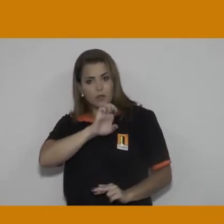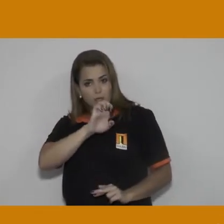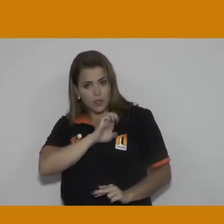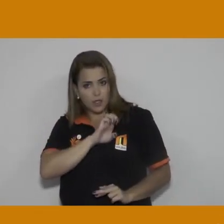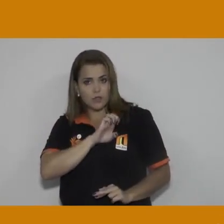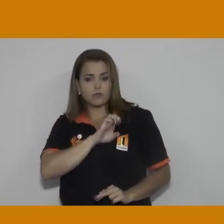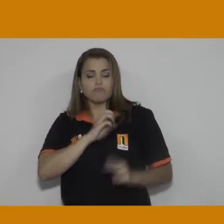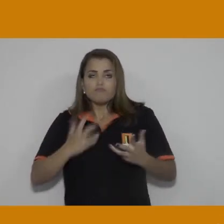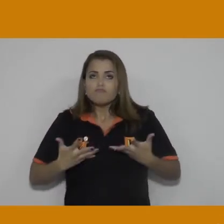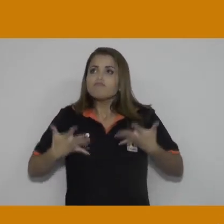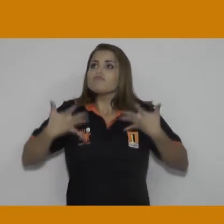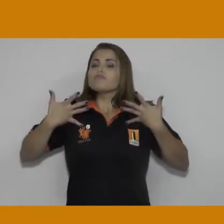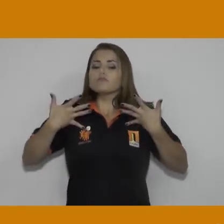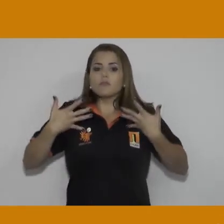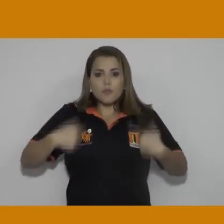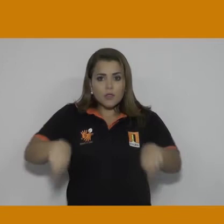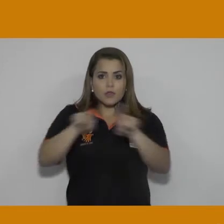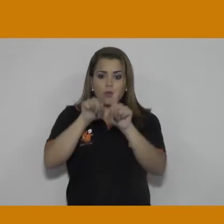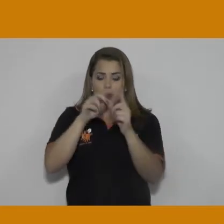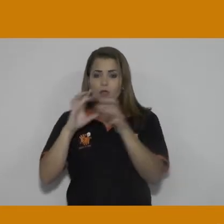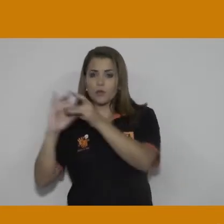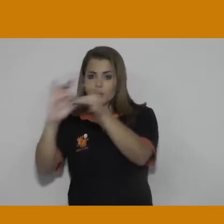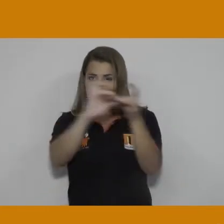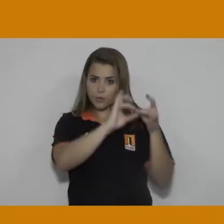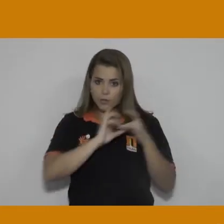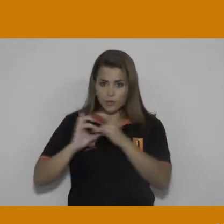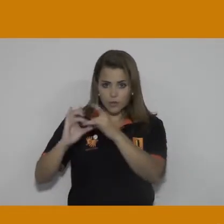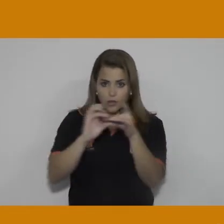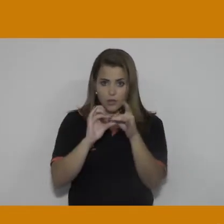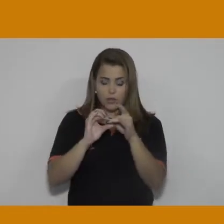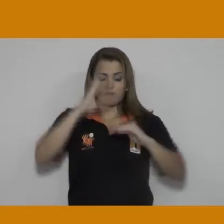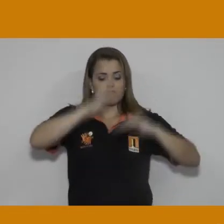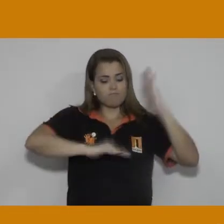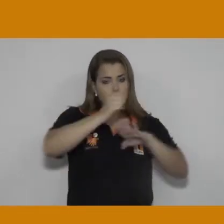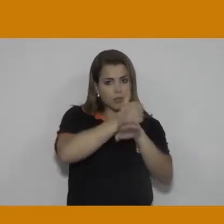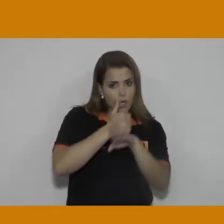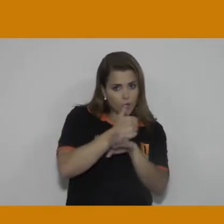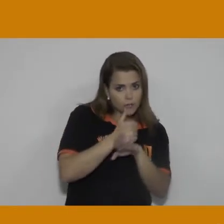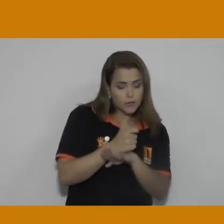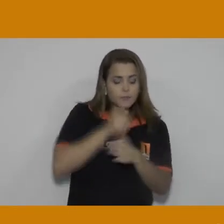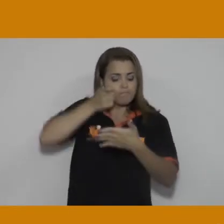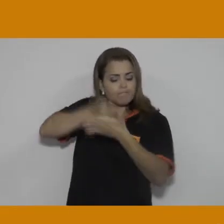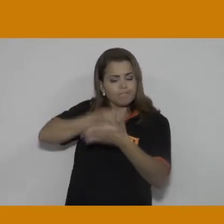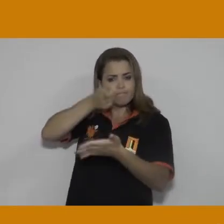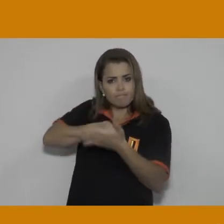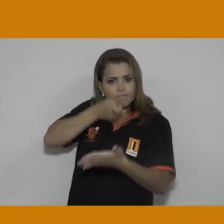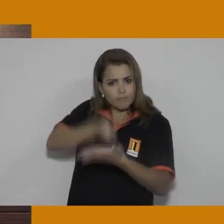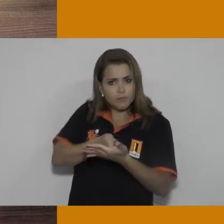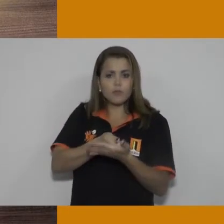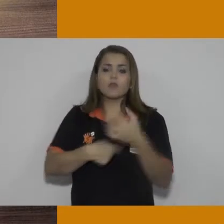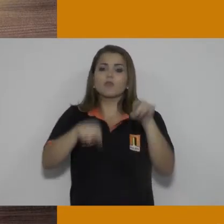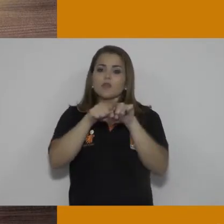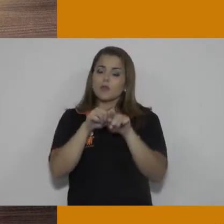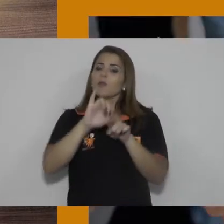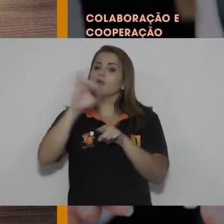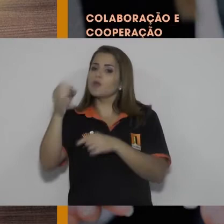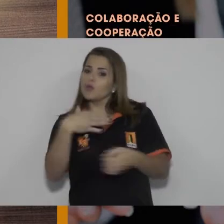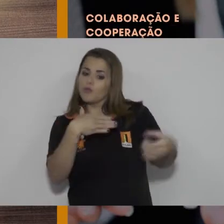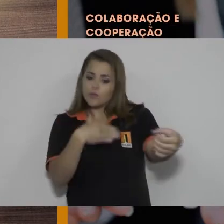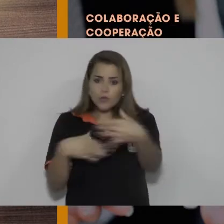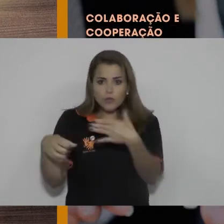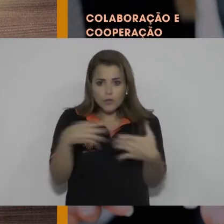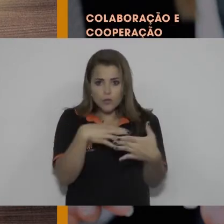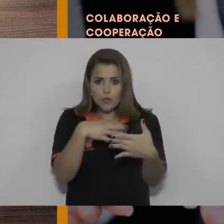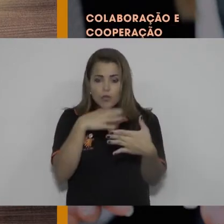ética, inspiração, união, profissionalismo, persistência, inovação